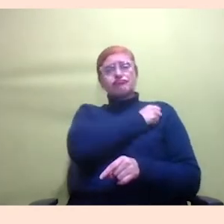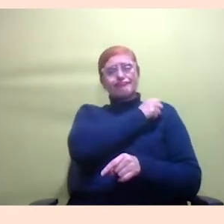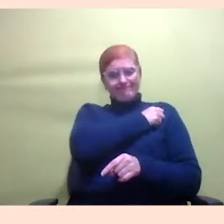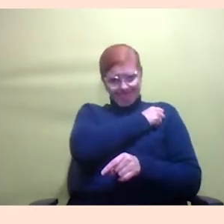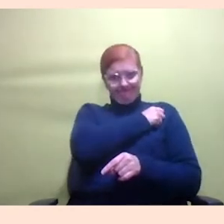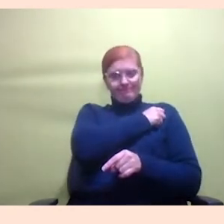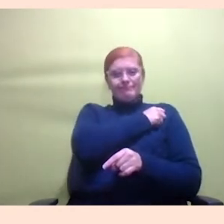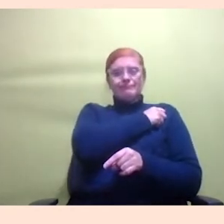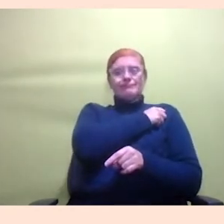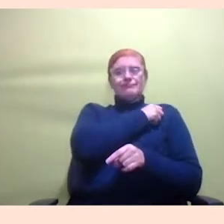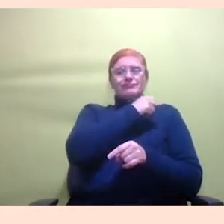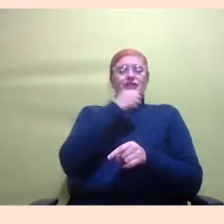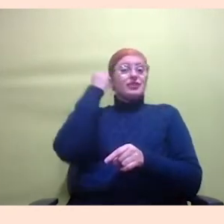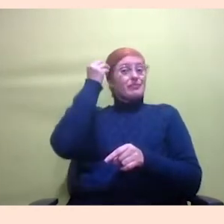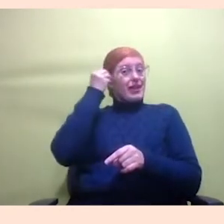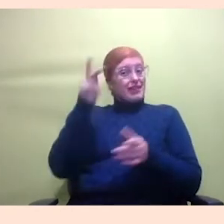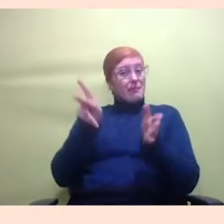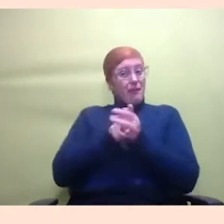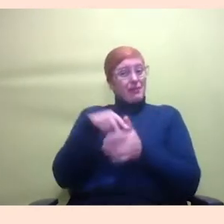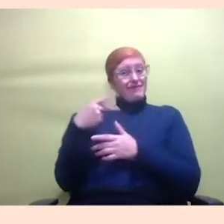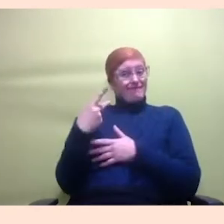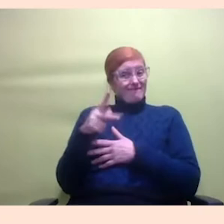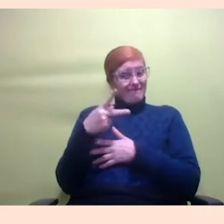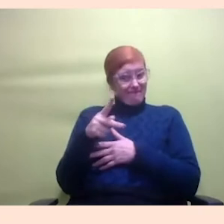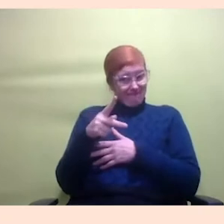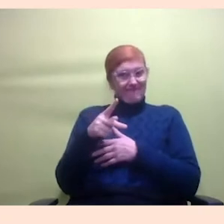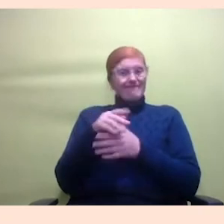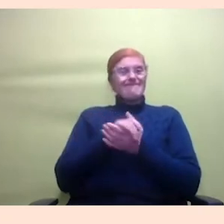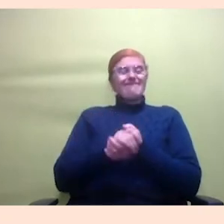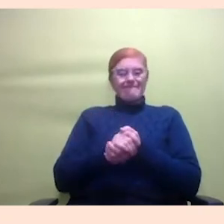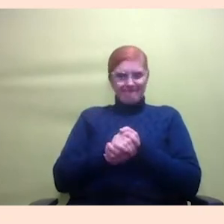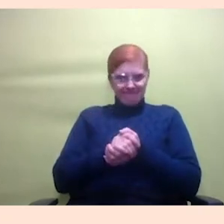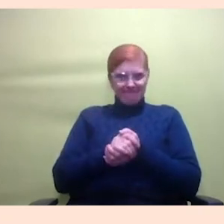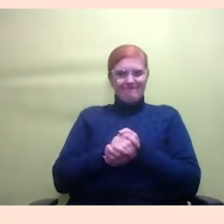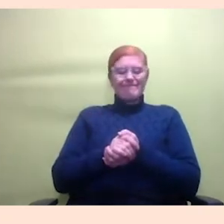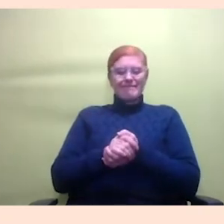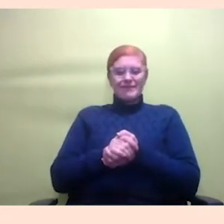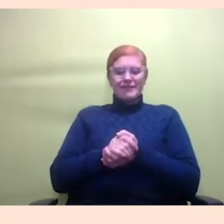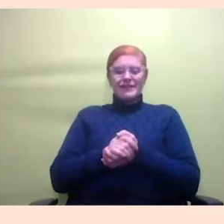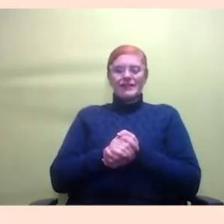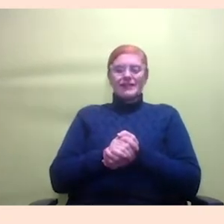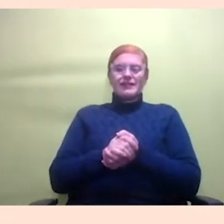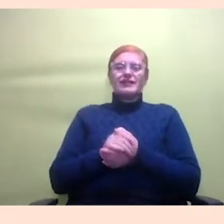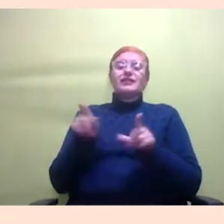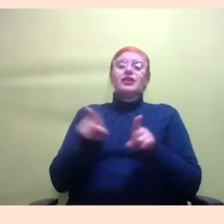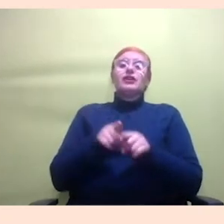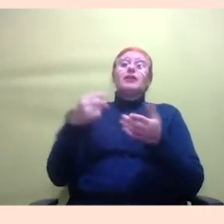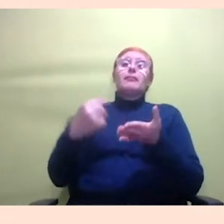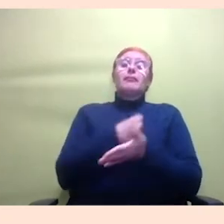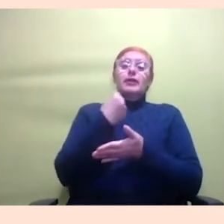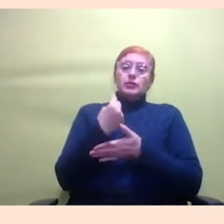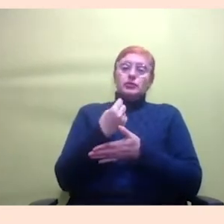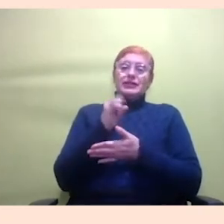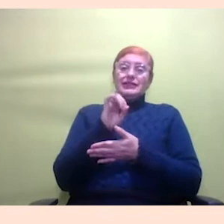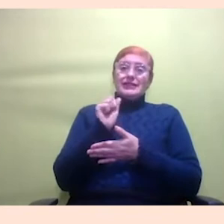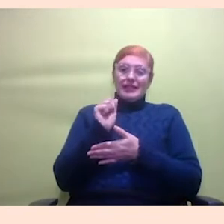com experiência própria viu já pronto já falei Cristina também tem uma outra pergunta para Isabela pegando carona